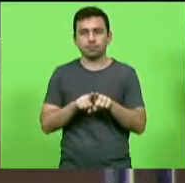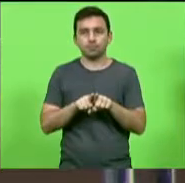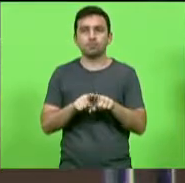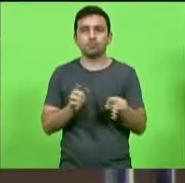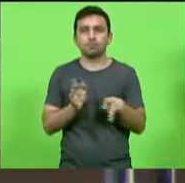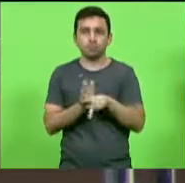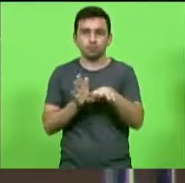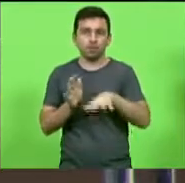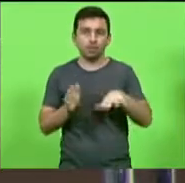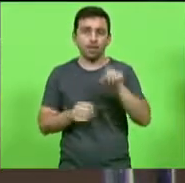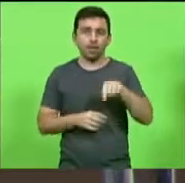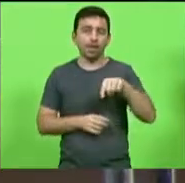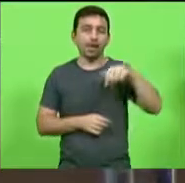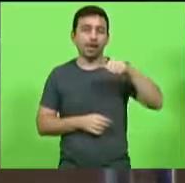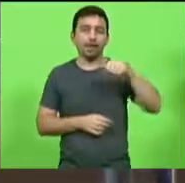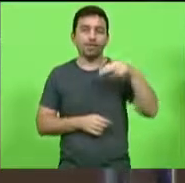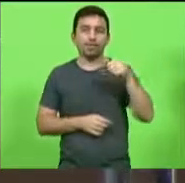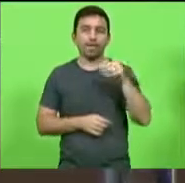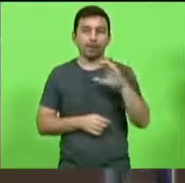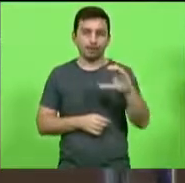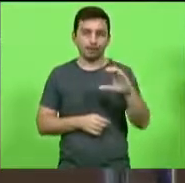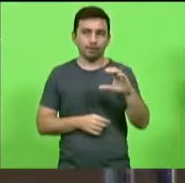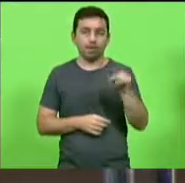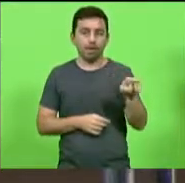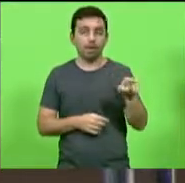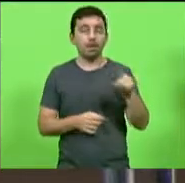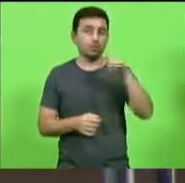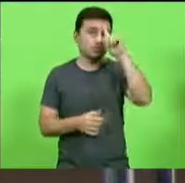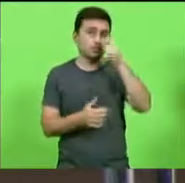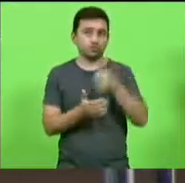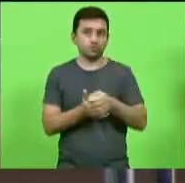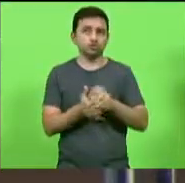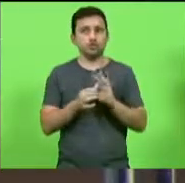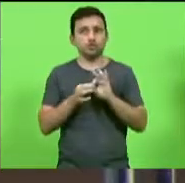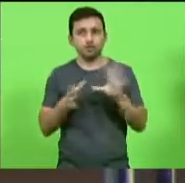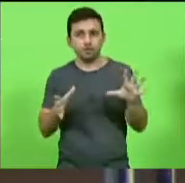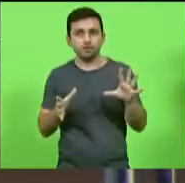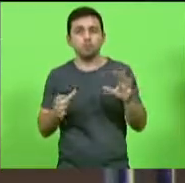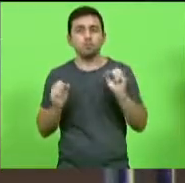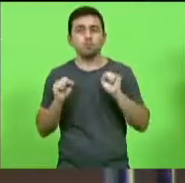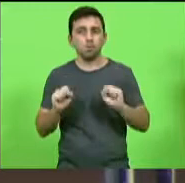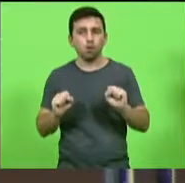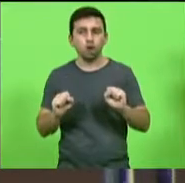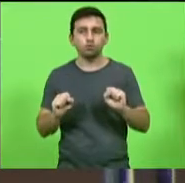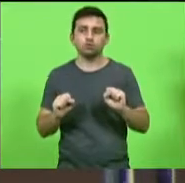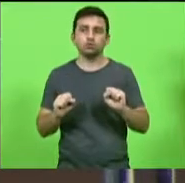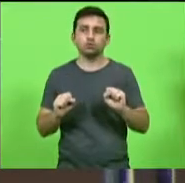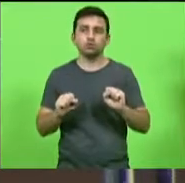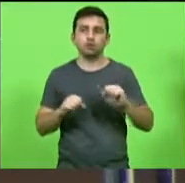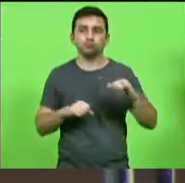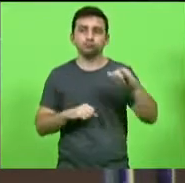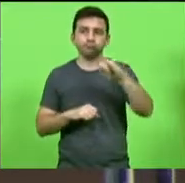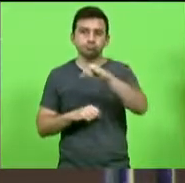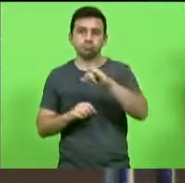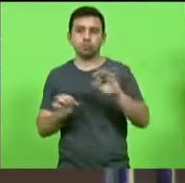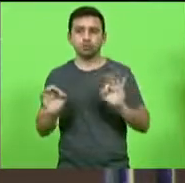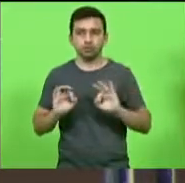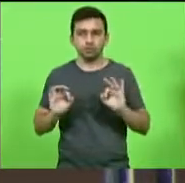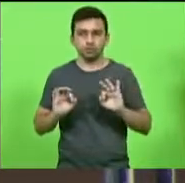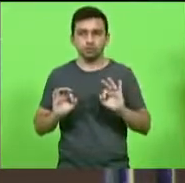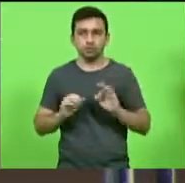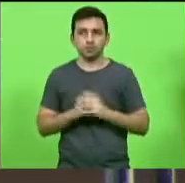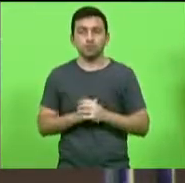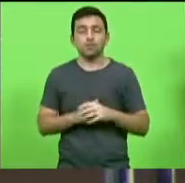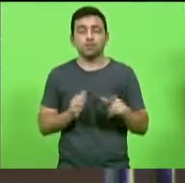legislação da ANAC e não o grau que ele está na área